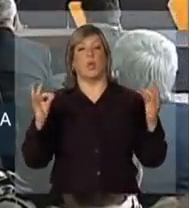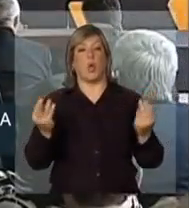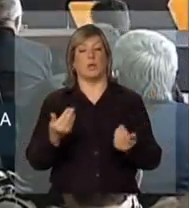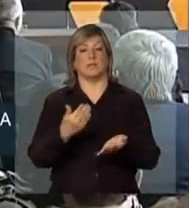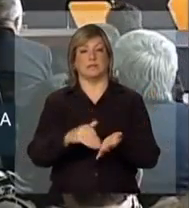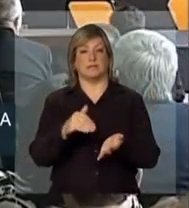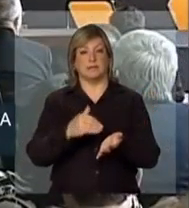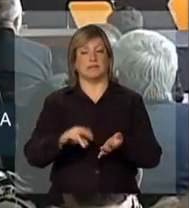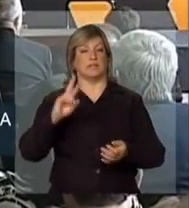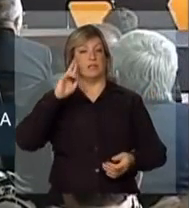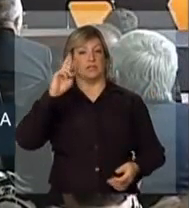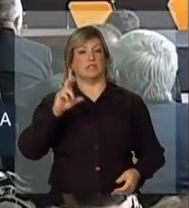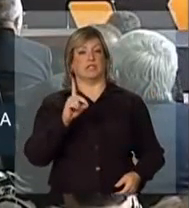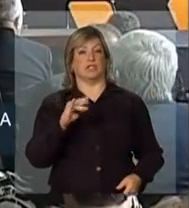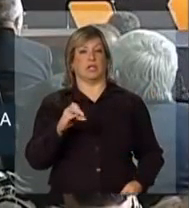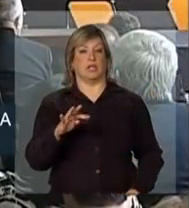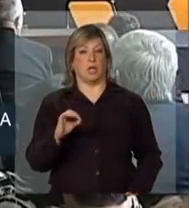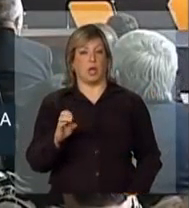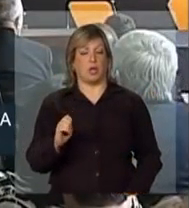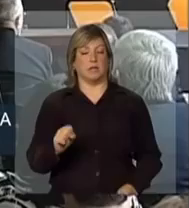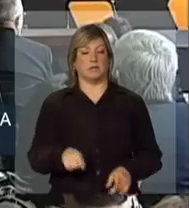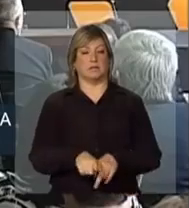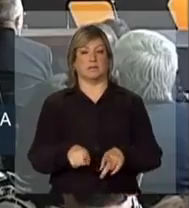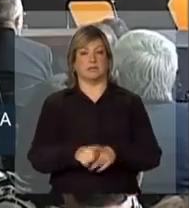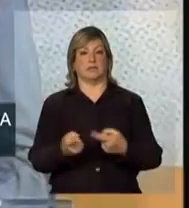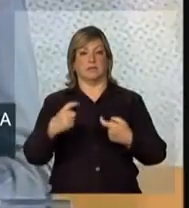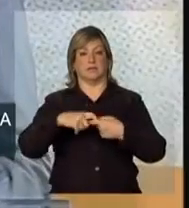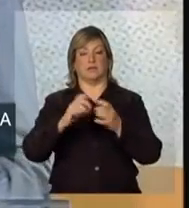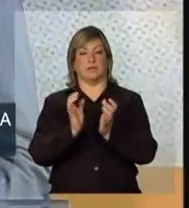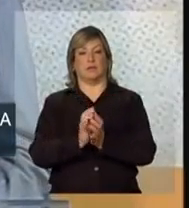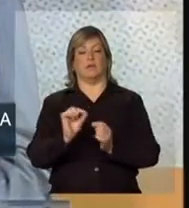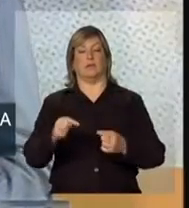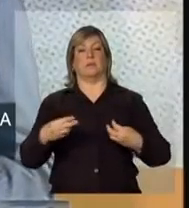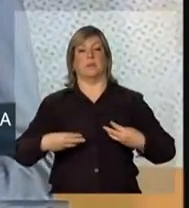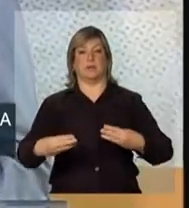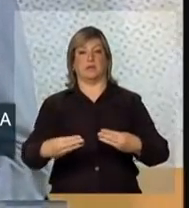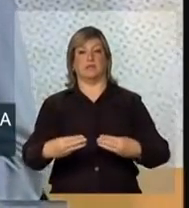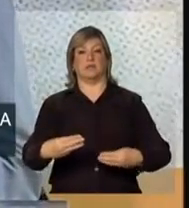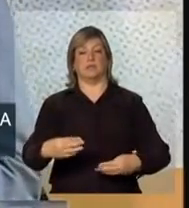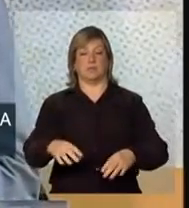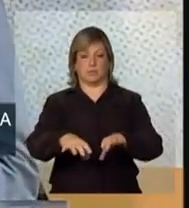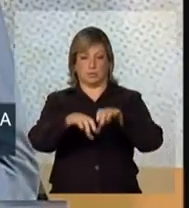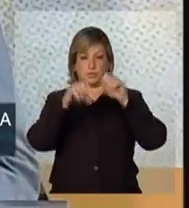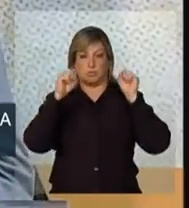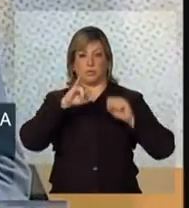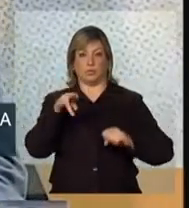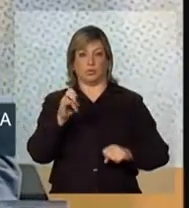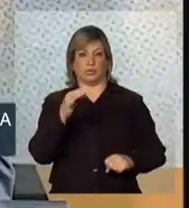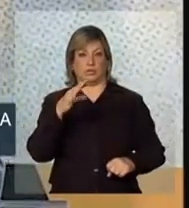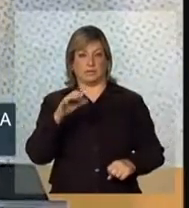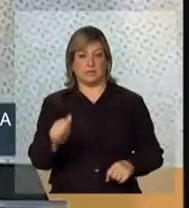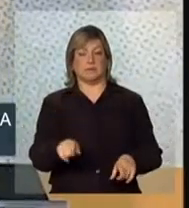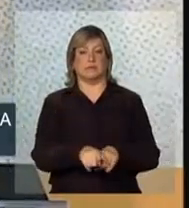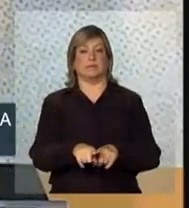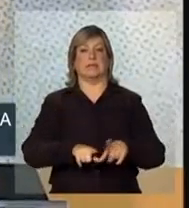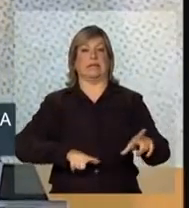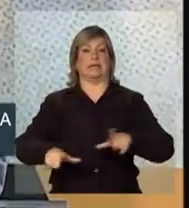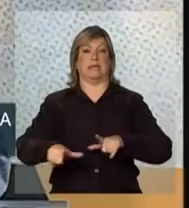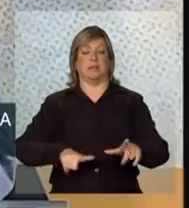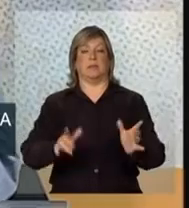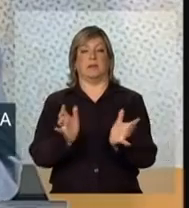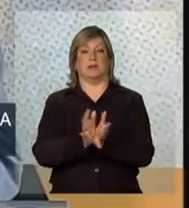secretários, diretores de órgãos, departamentos vinculados ao Ministério da Justiça, que atuam diretamente na redução da